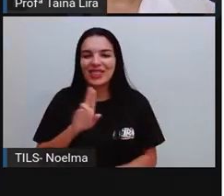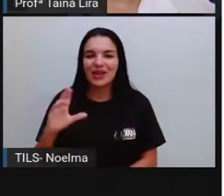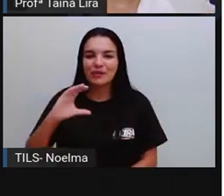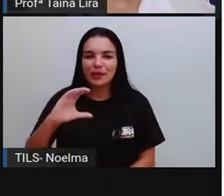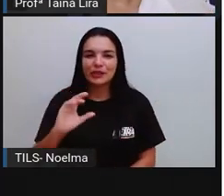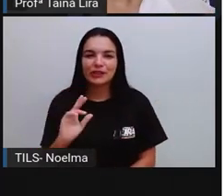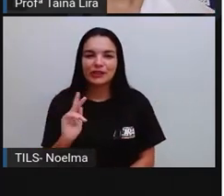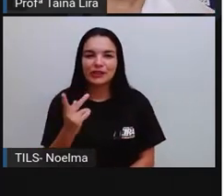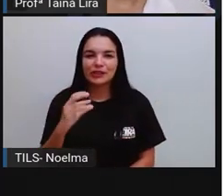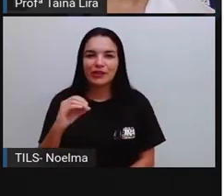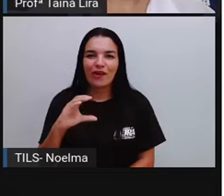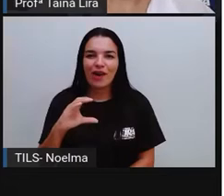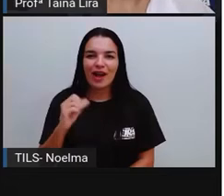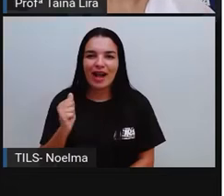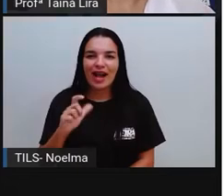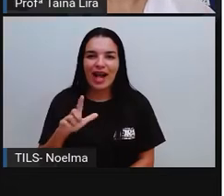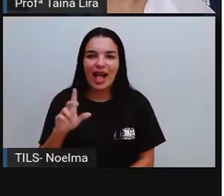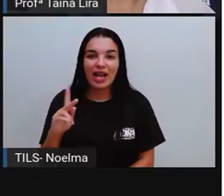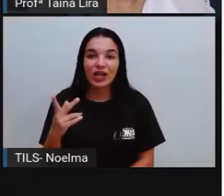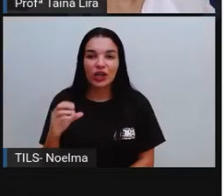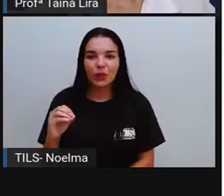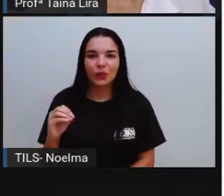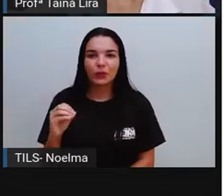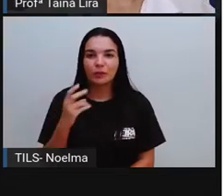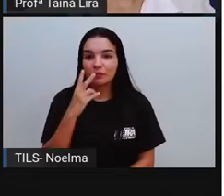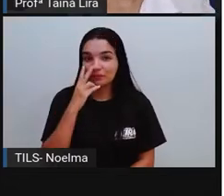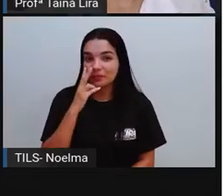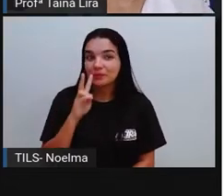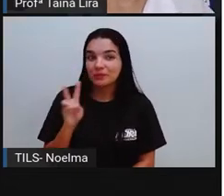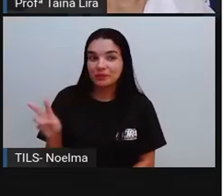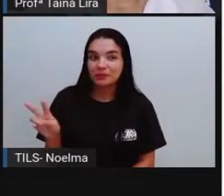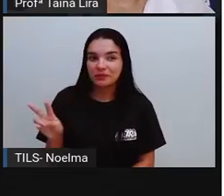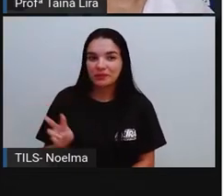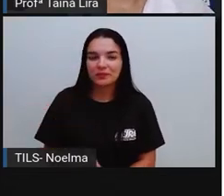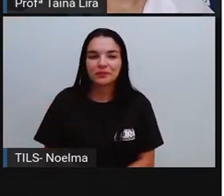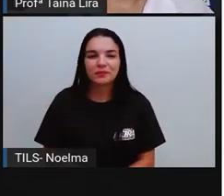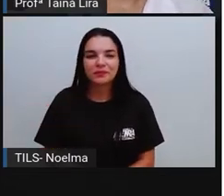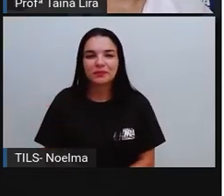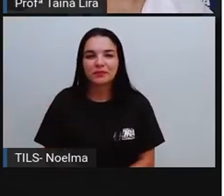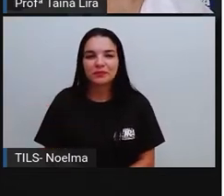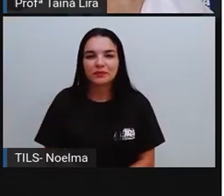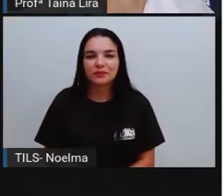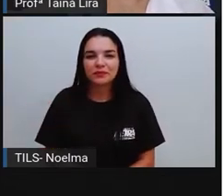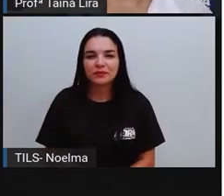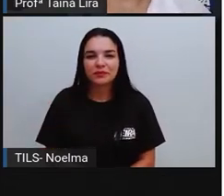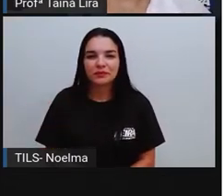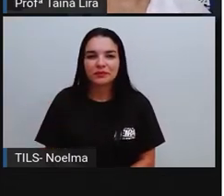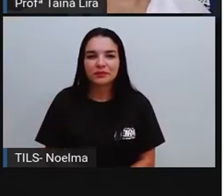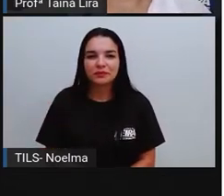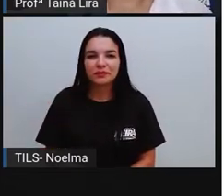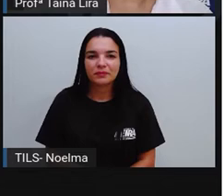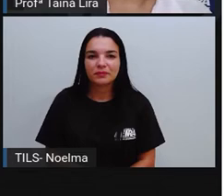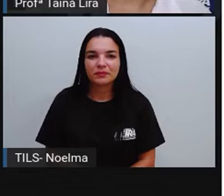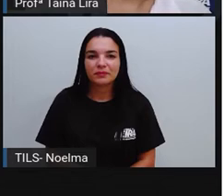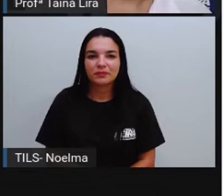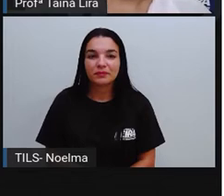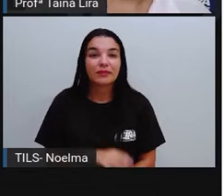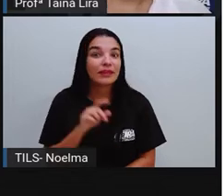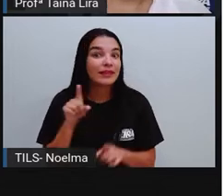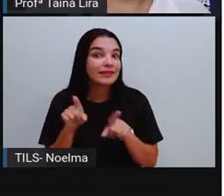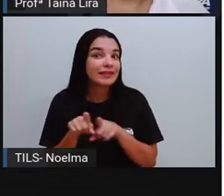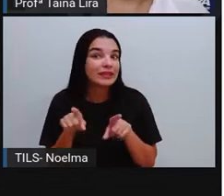Chocalho, Tá? Então, Olha lá, Chocalho, Escrita também com CH, E um